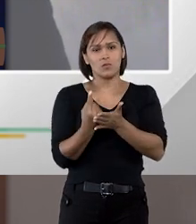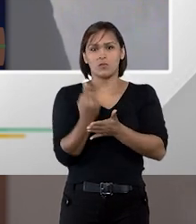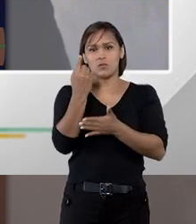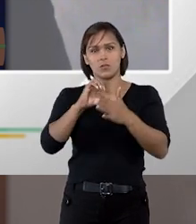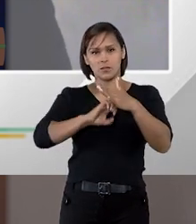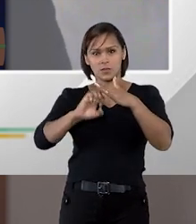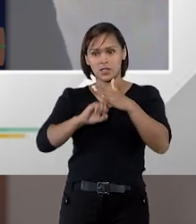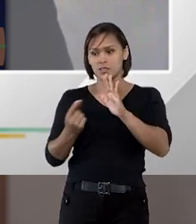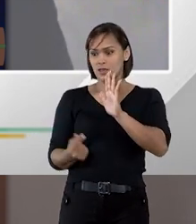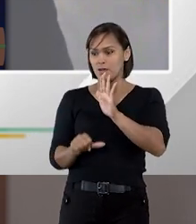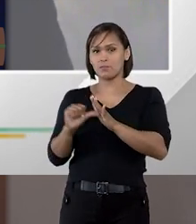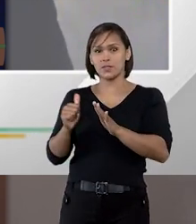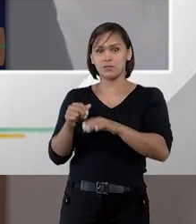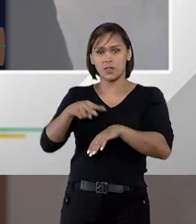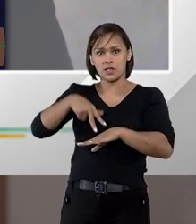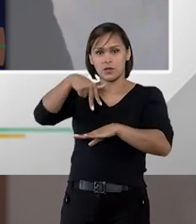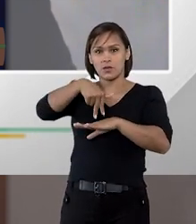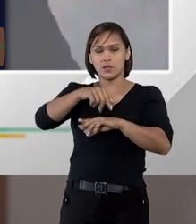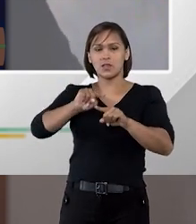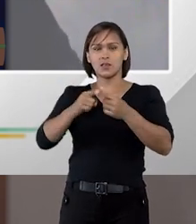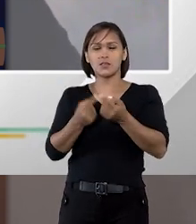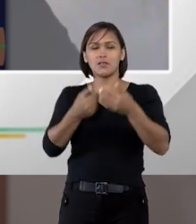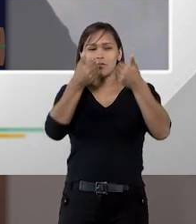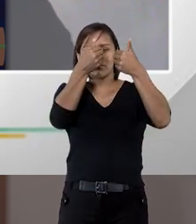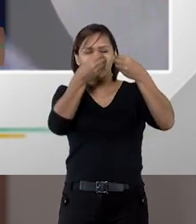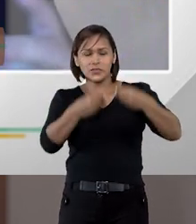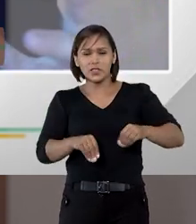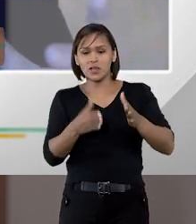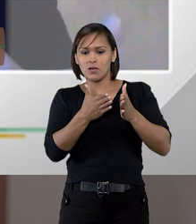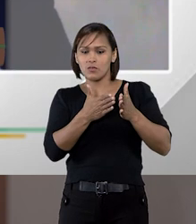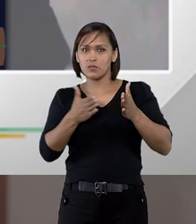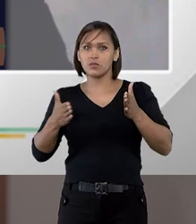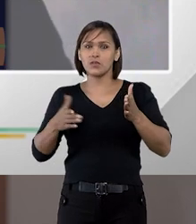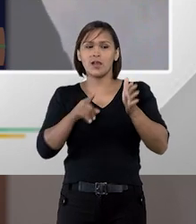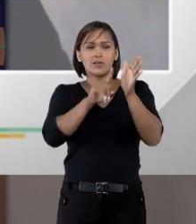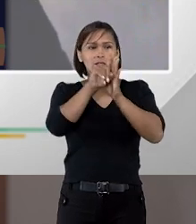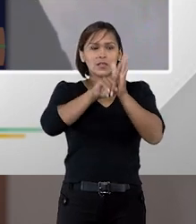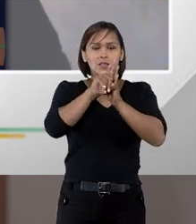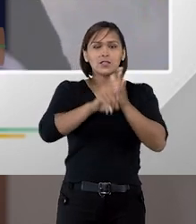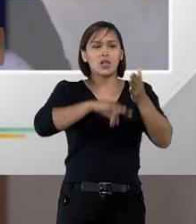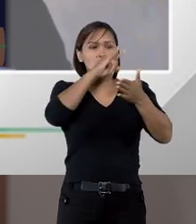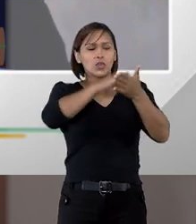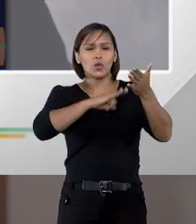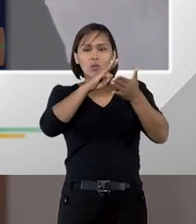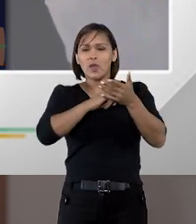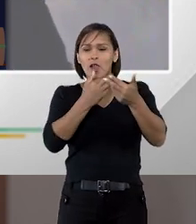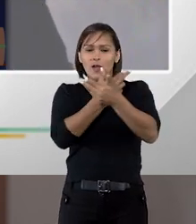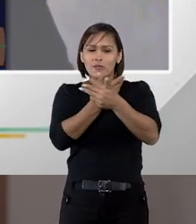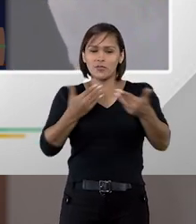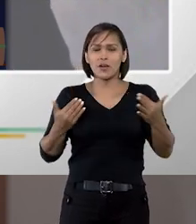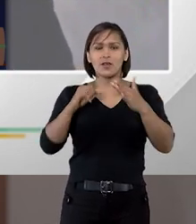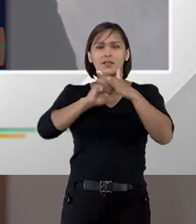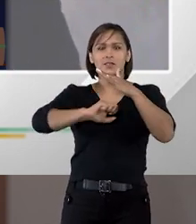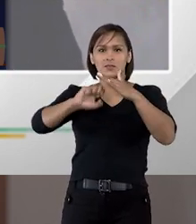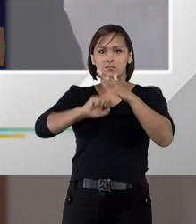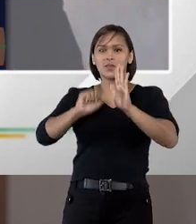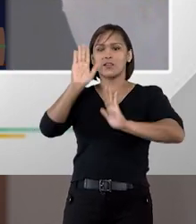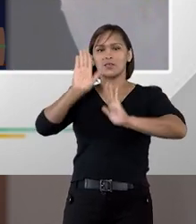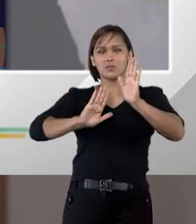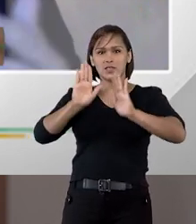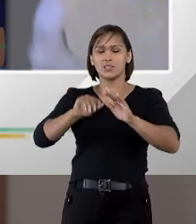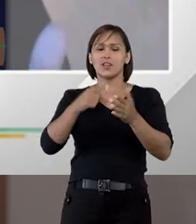com uma empresa, com a primeira colocada. Então você perdia um tempo enorme analisando documentos formais de habilitação